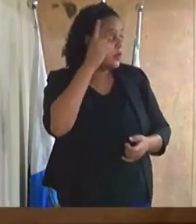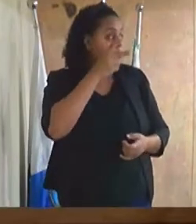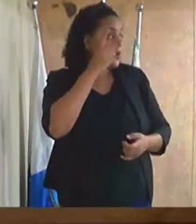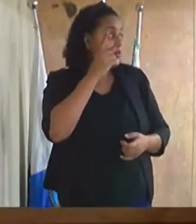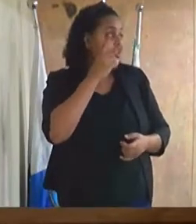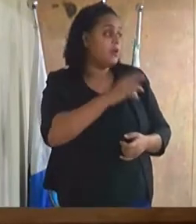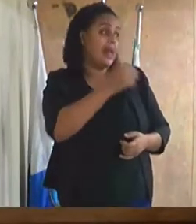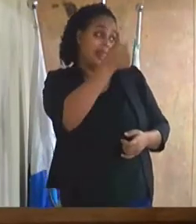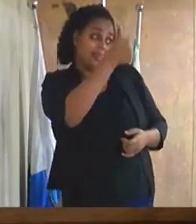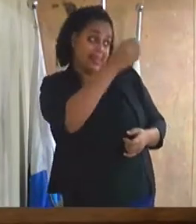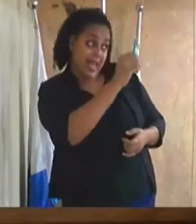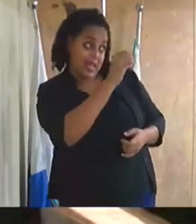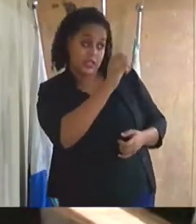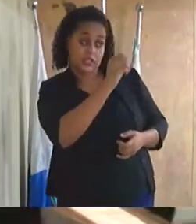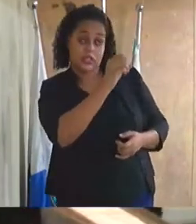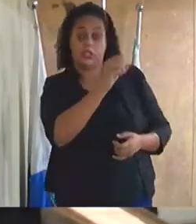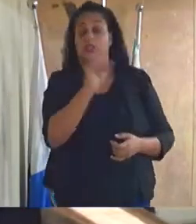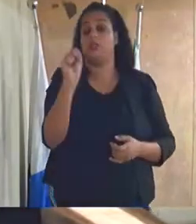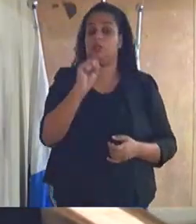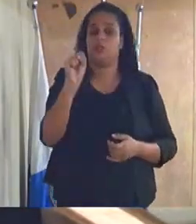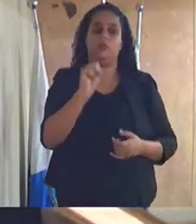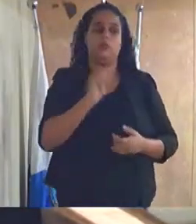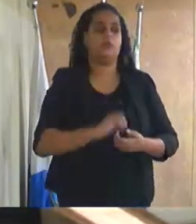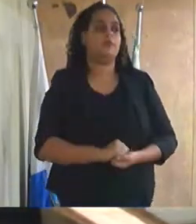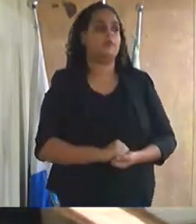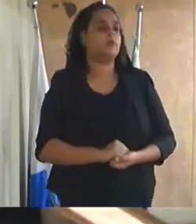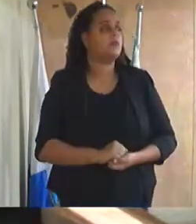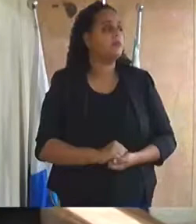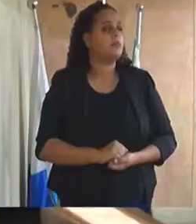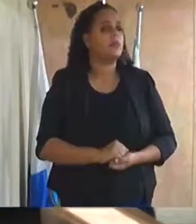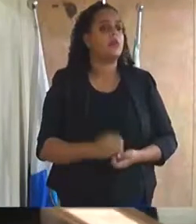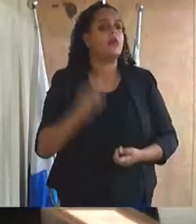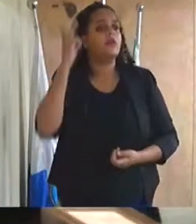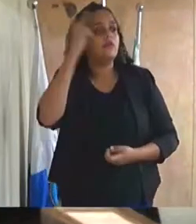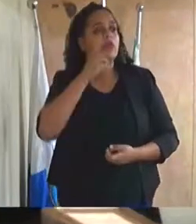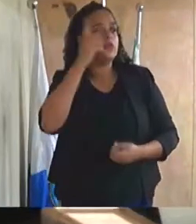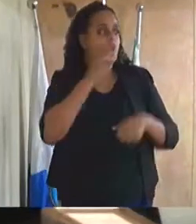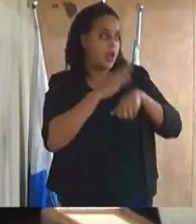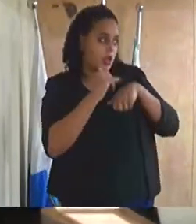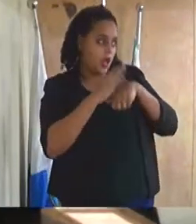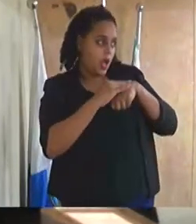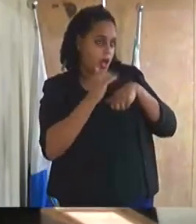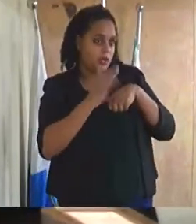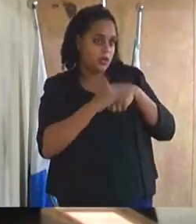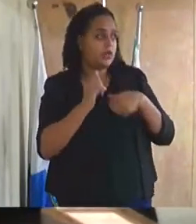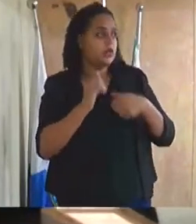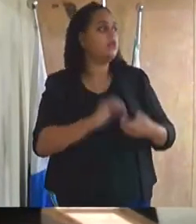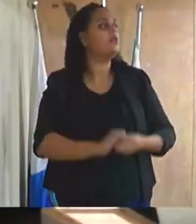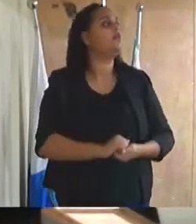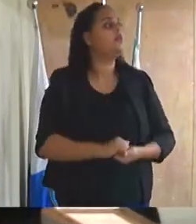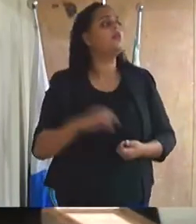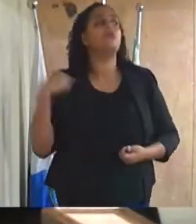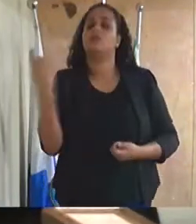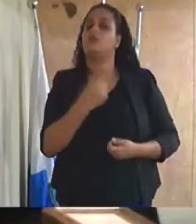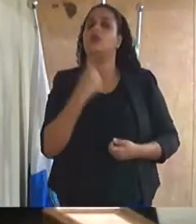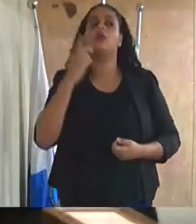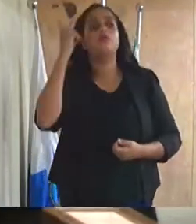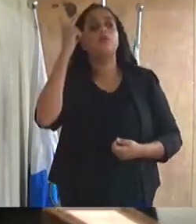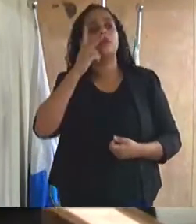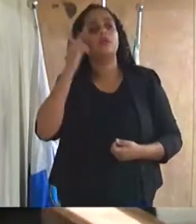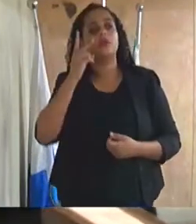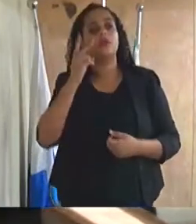A senhora tem 10 segundos. Ok, obrigada. Então, vereador, com todo o carinho e respeito que eu tenho por vossa excelência,